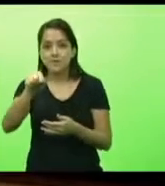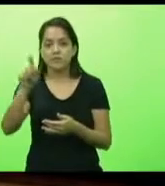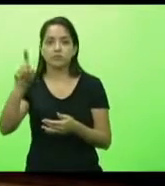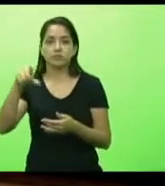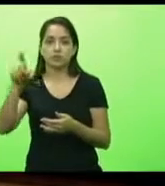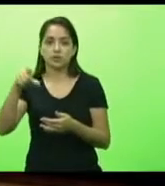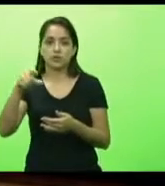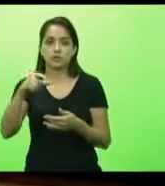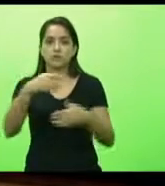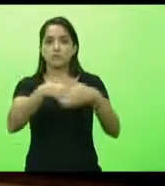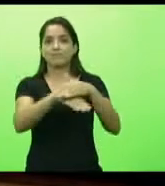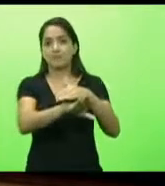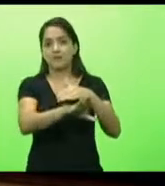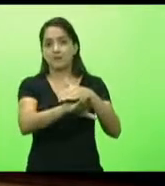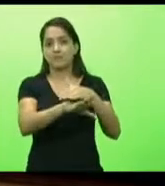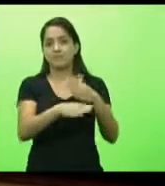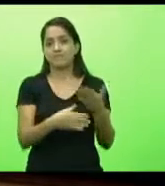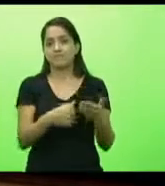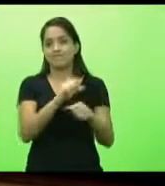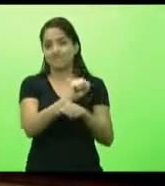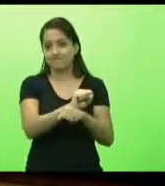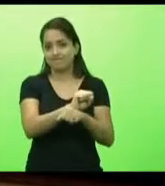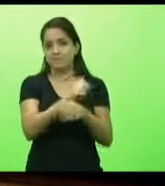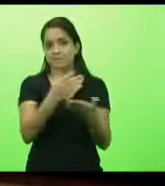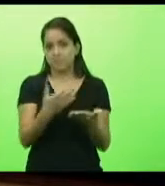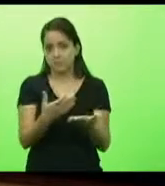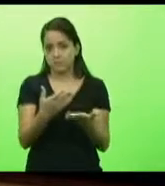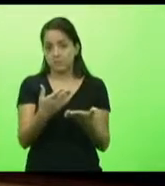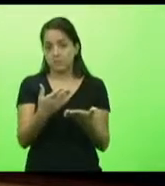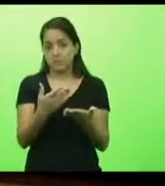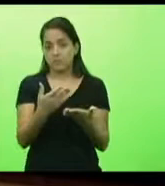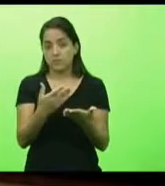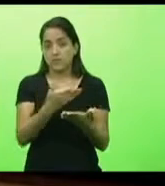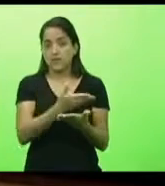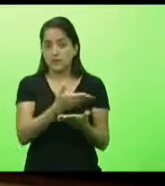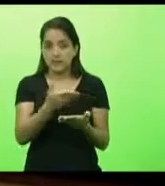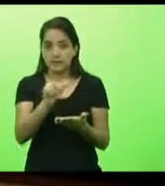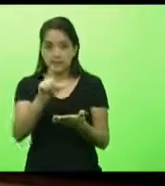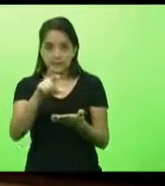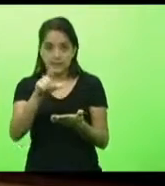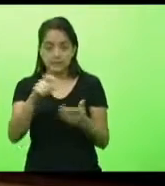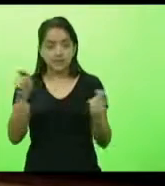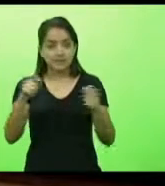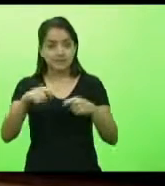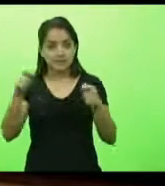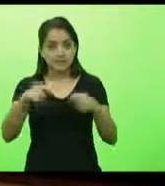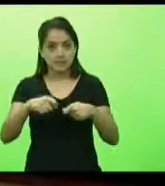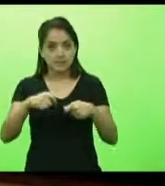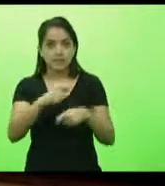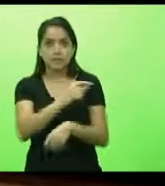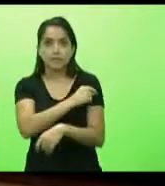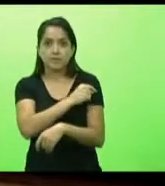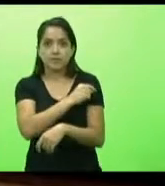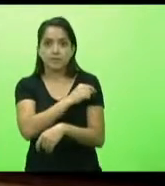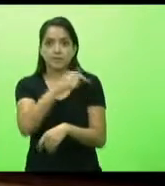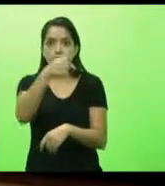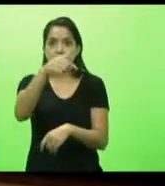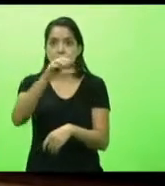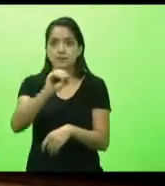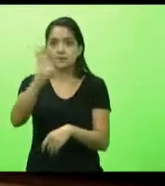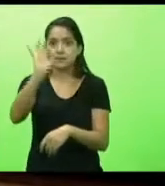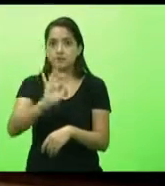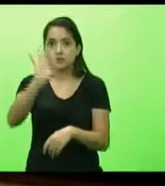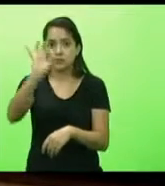paradas. Com essas 52 mil doses paradas, dava para vacinar 70% dos